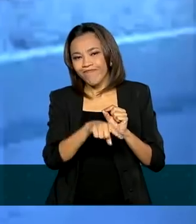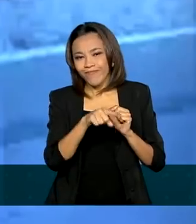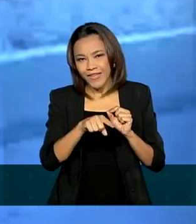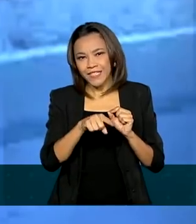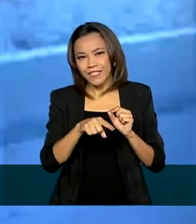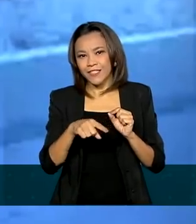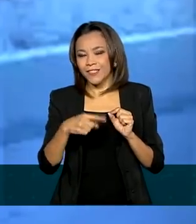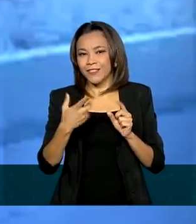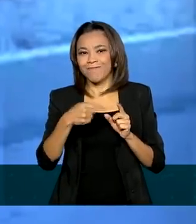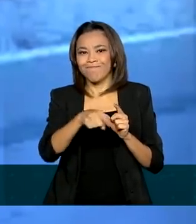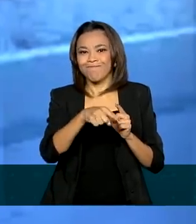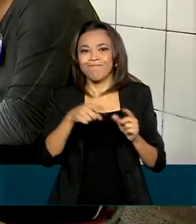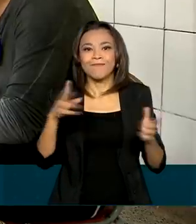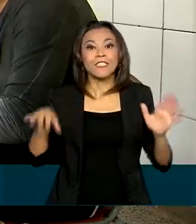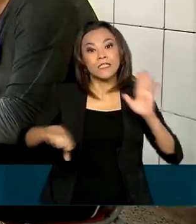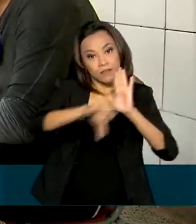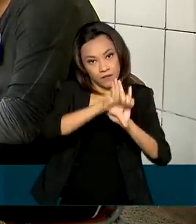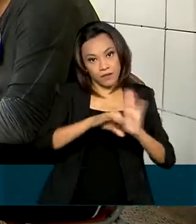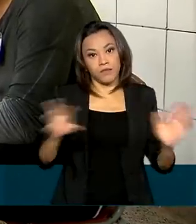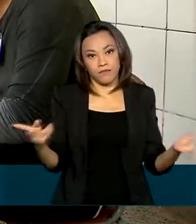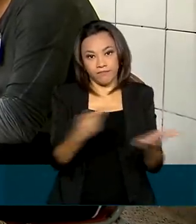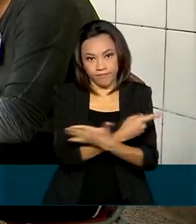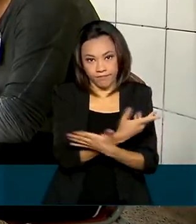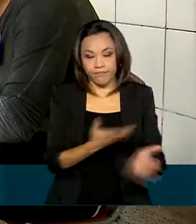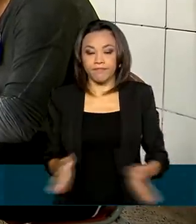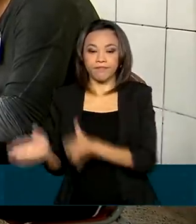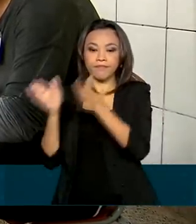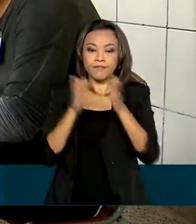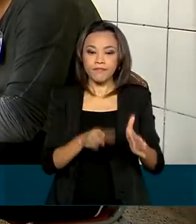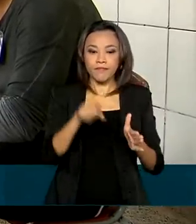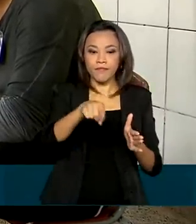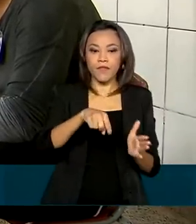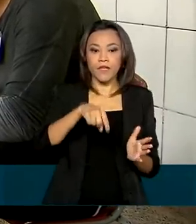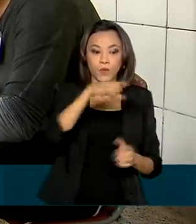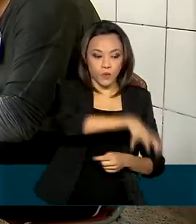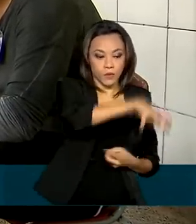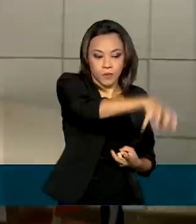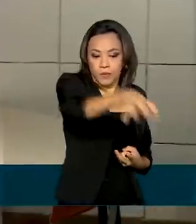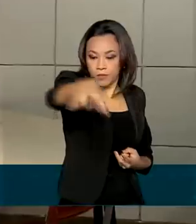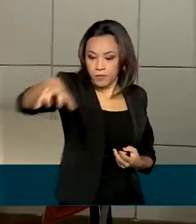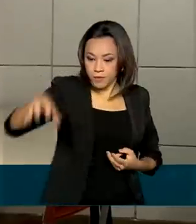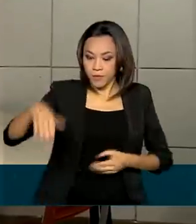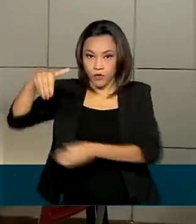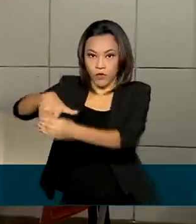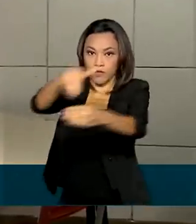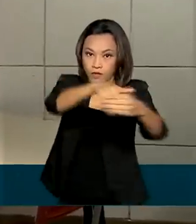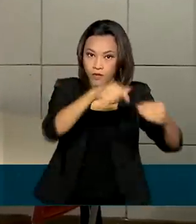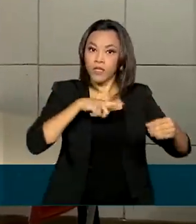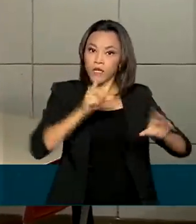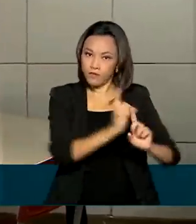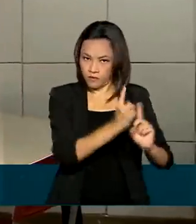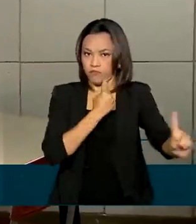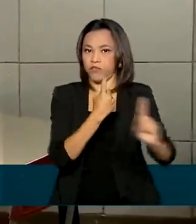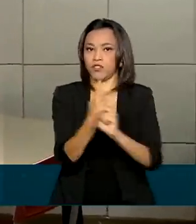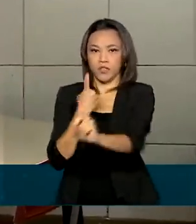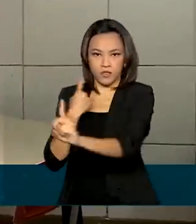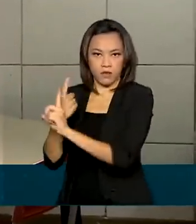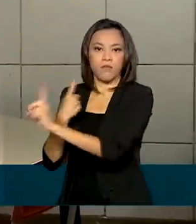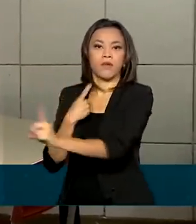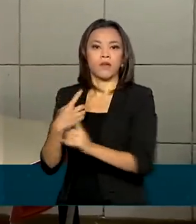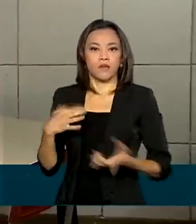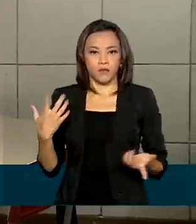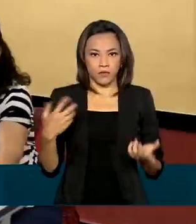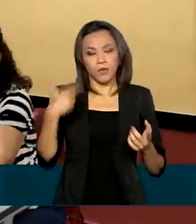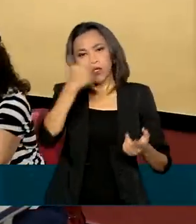irregularidades praticadas. E nas zonas eleitorais foi mantido o distanciamento social e outras medidas de combate à Covid